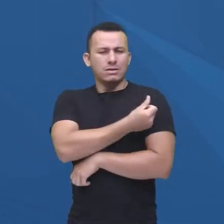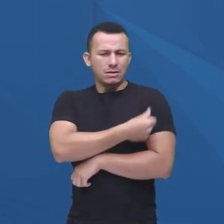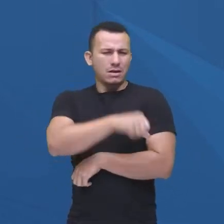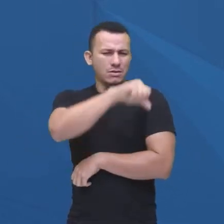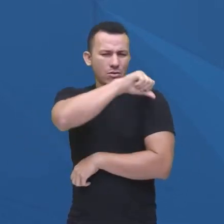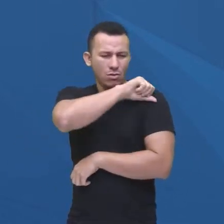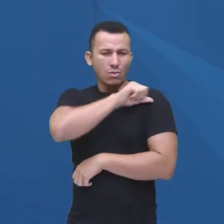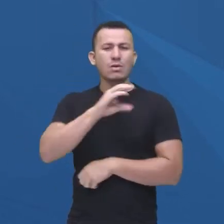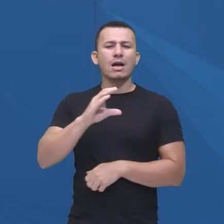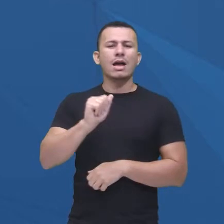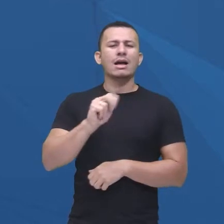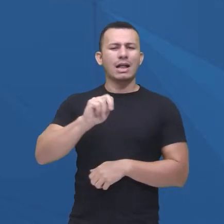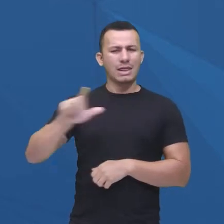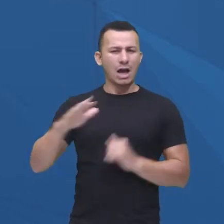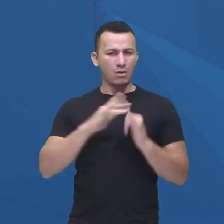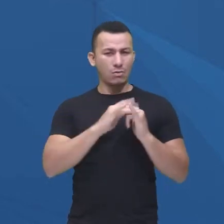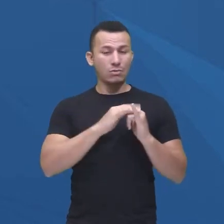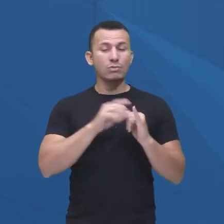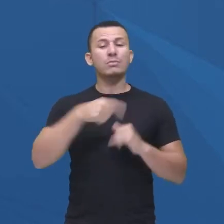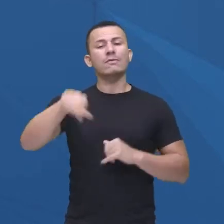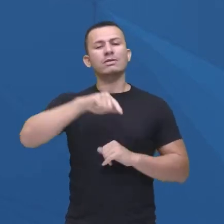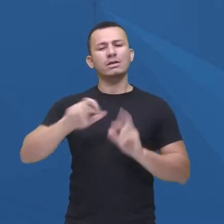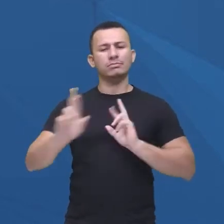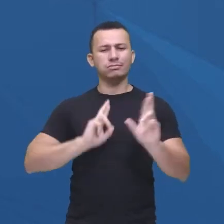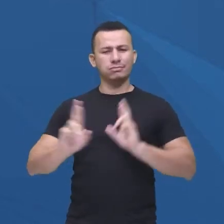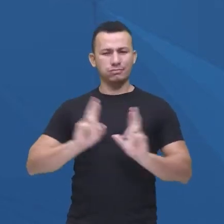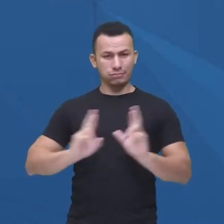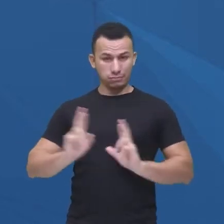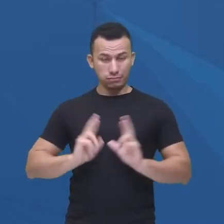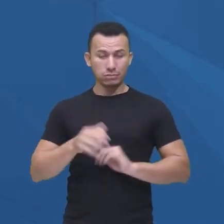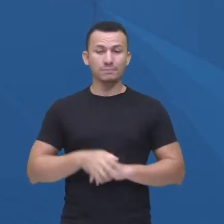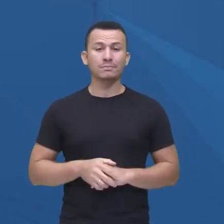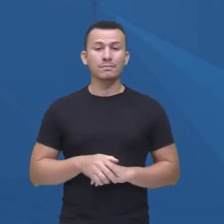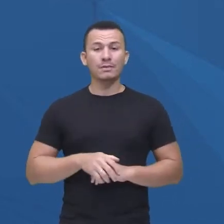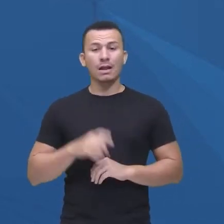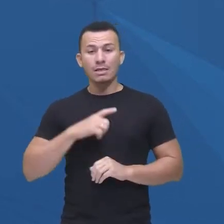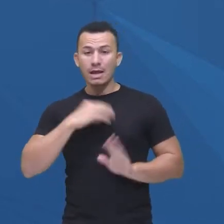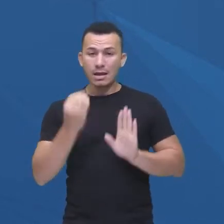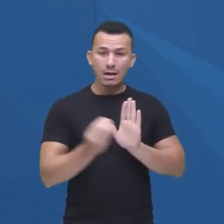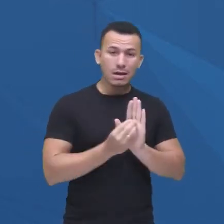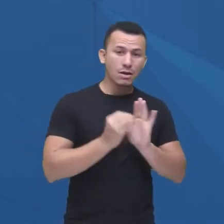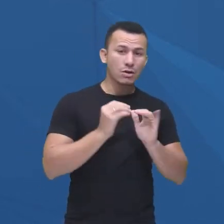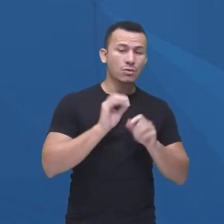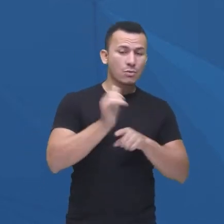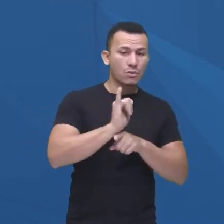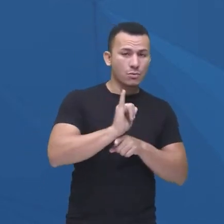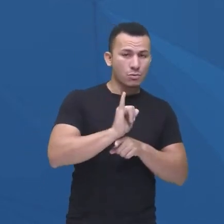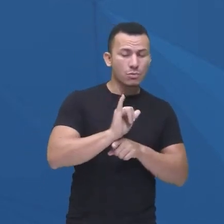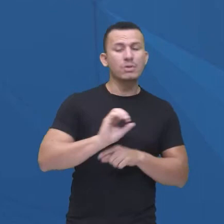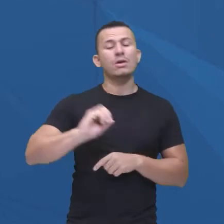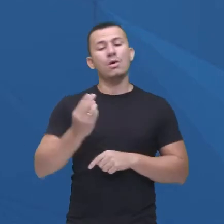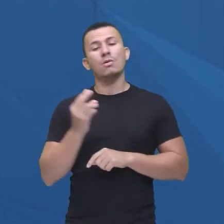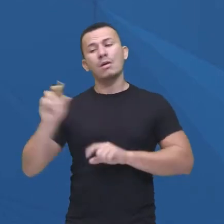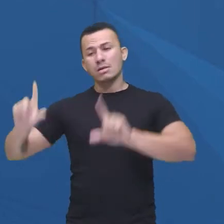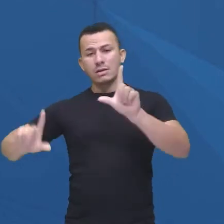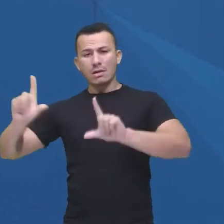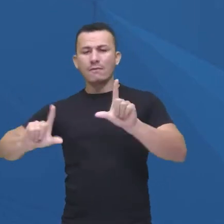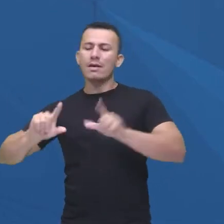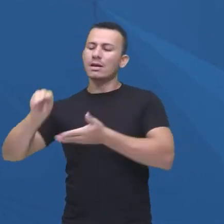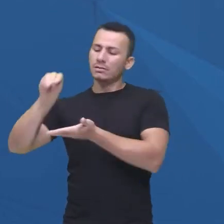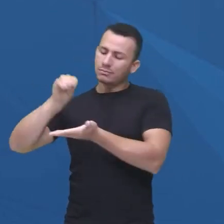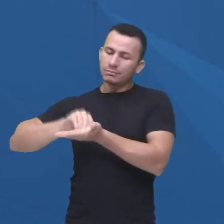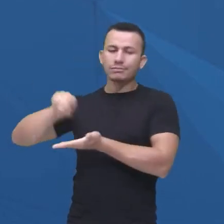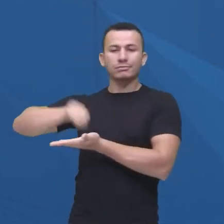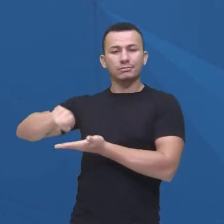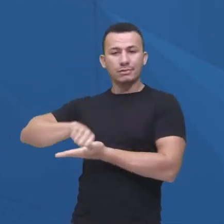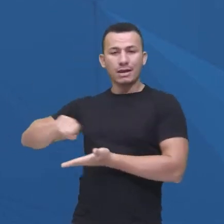sexto ao nono, para responder essa enquete. Se está pelo YouTube, coloca nos comentários. E se estiver em casa assistindo pela TV, anota no caderno.